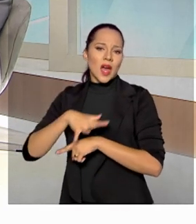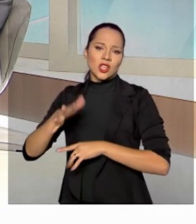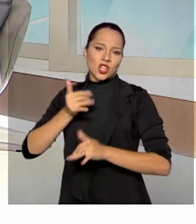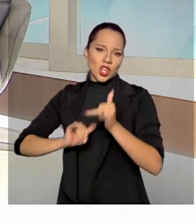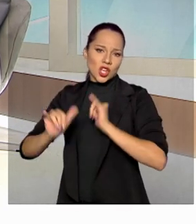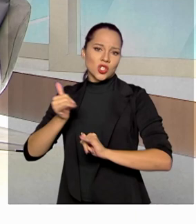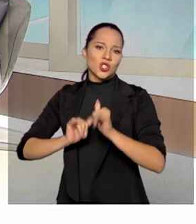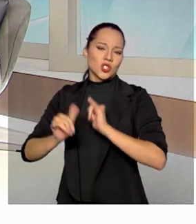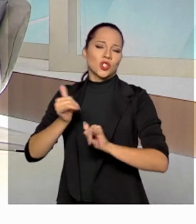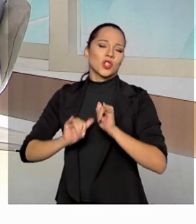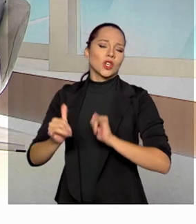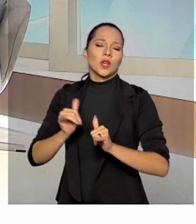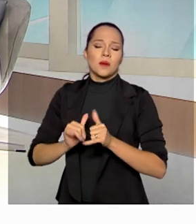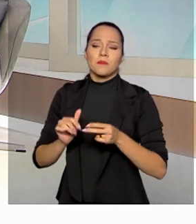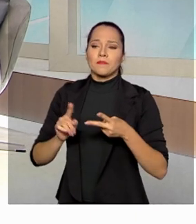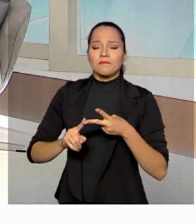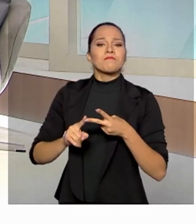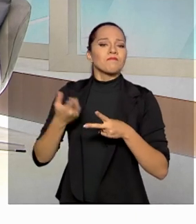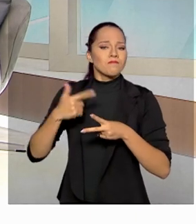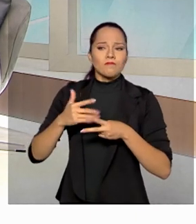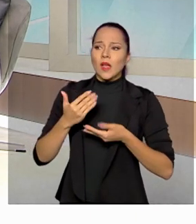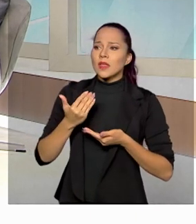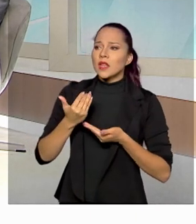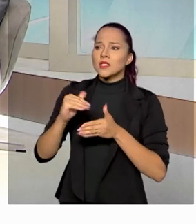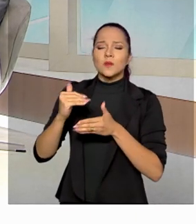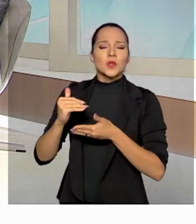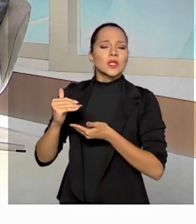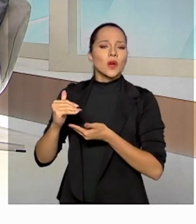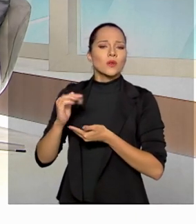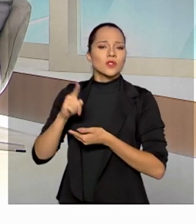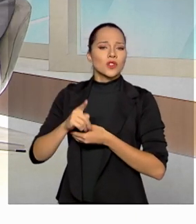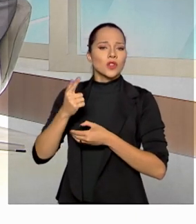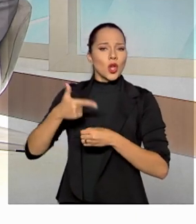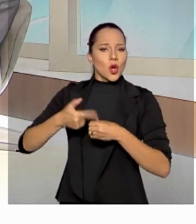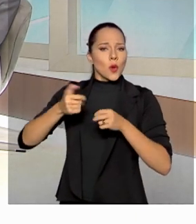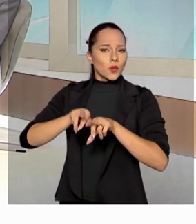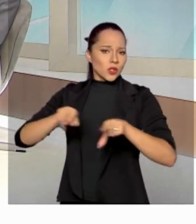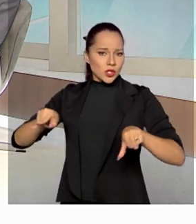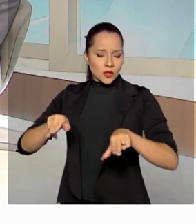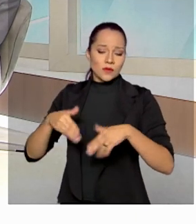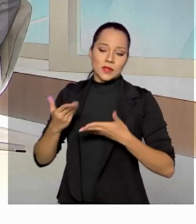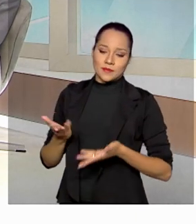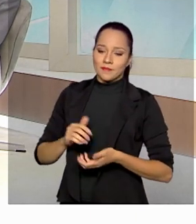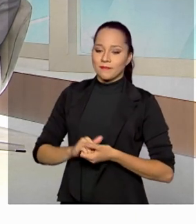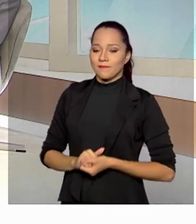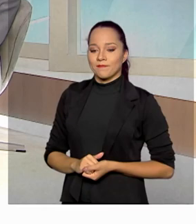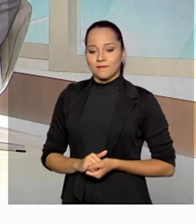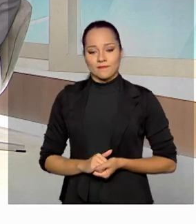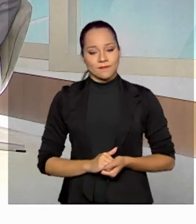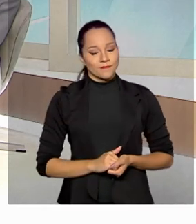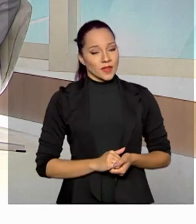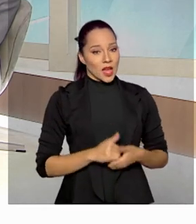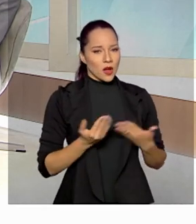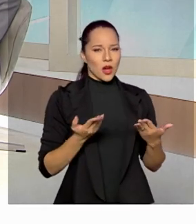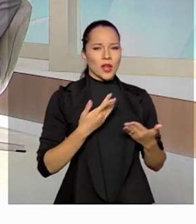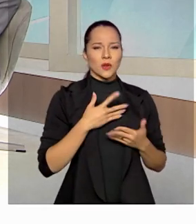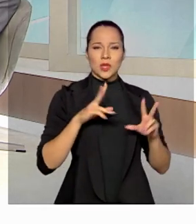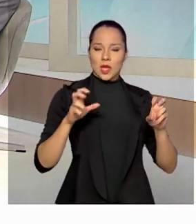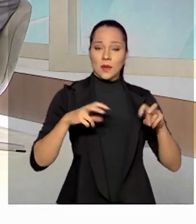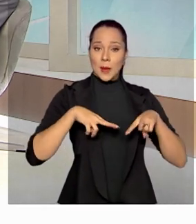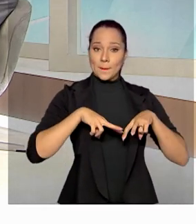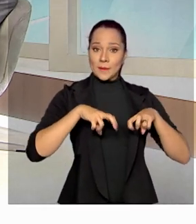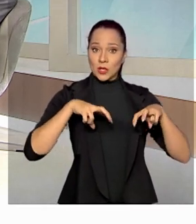elétrica, assim ocorre na distribuição de combustíveis e por aí vai. Em relação a essa questão da Petrobras,